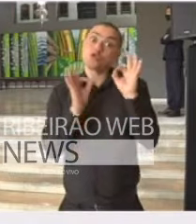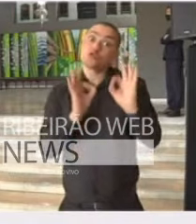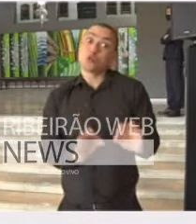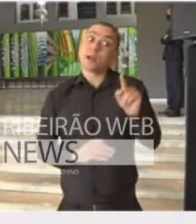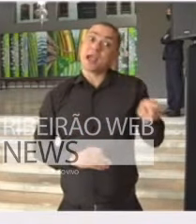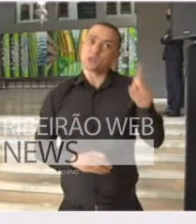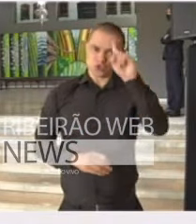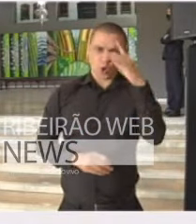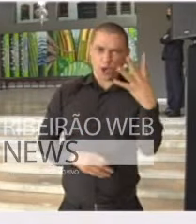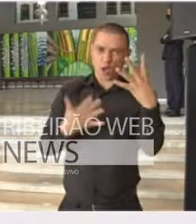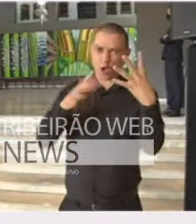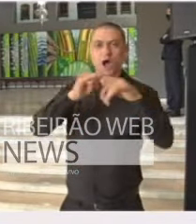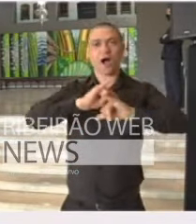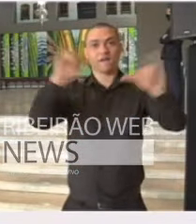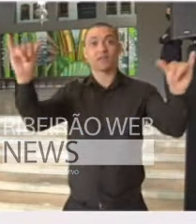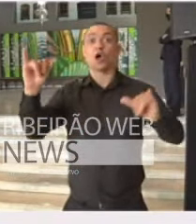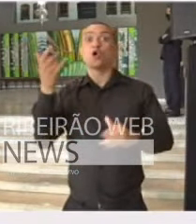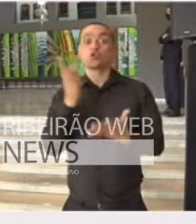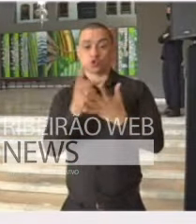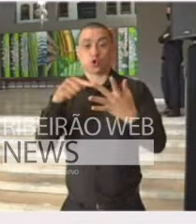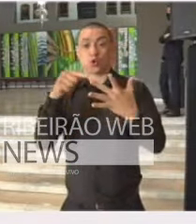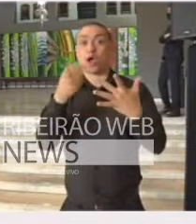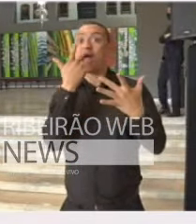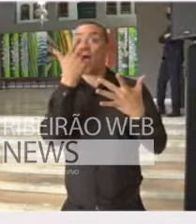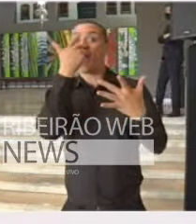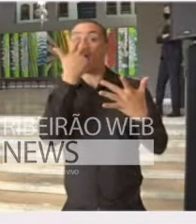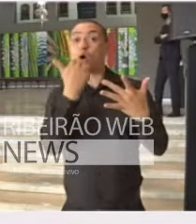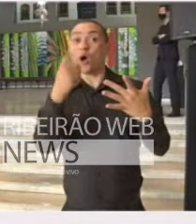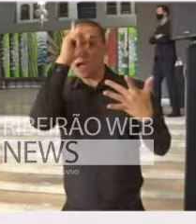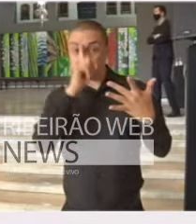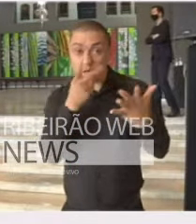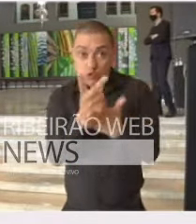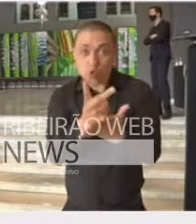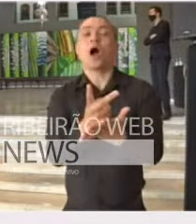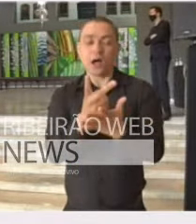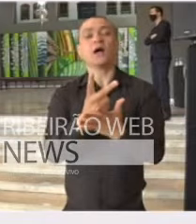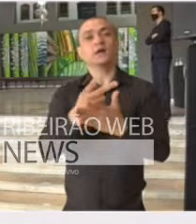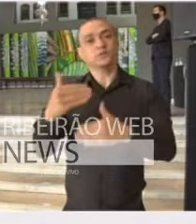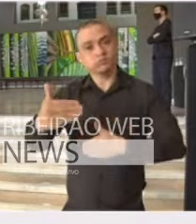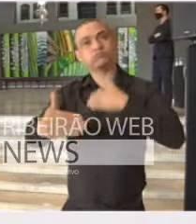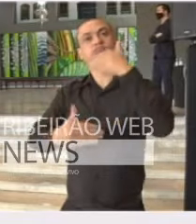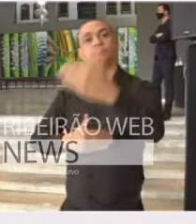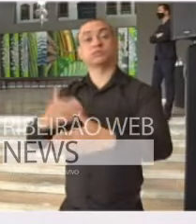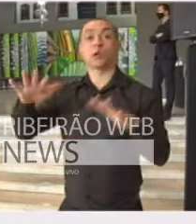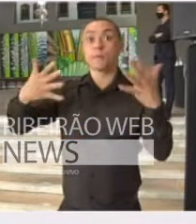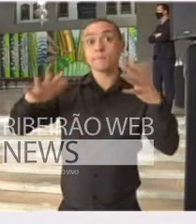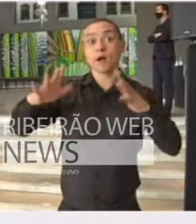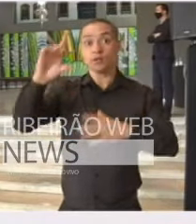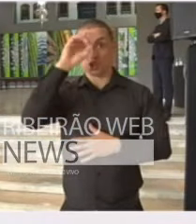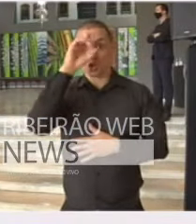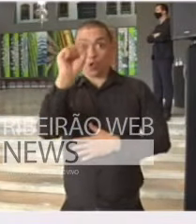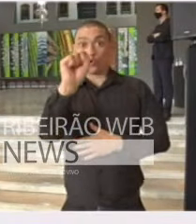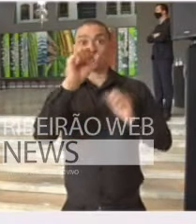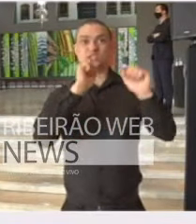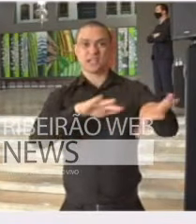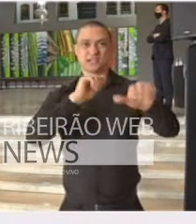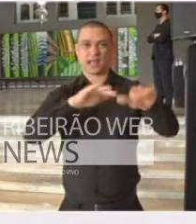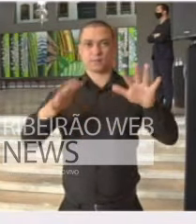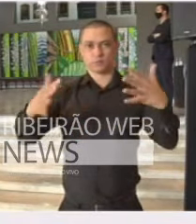que ali continuamos no amarelo para que possamos, então, avançar, então, a data prevista é 8 de setembro.